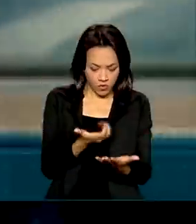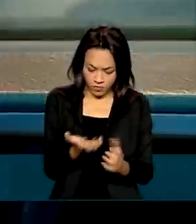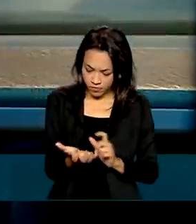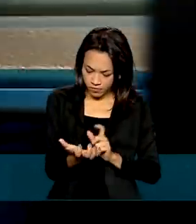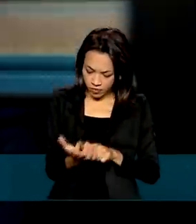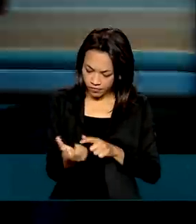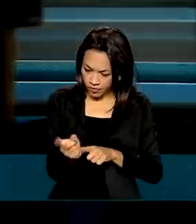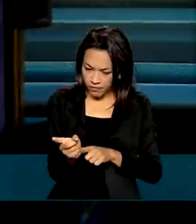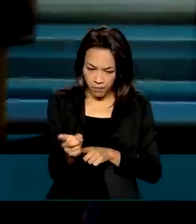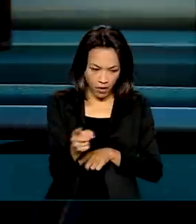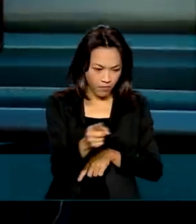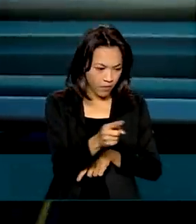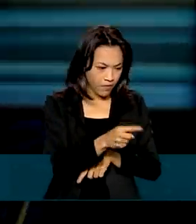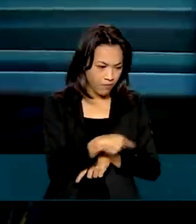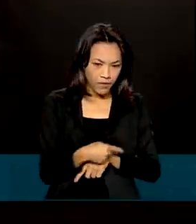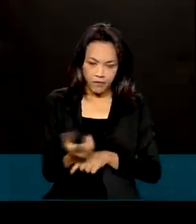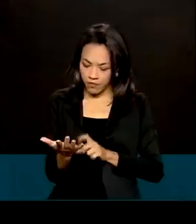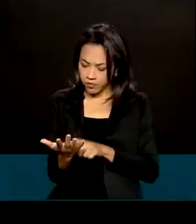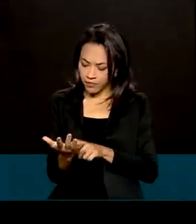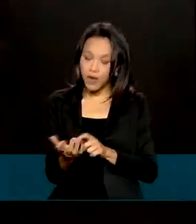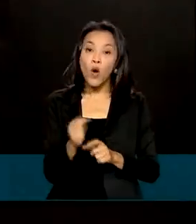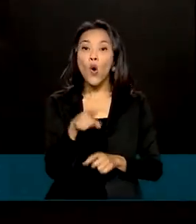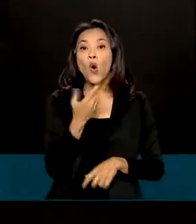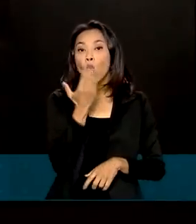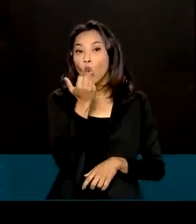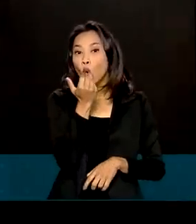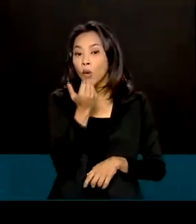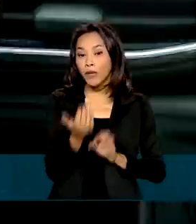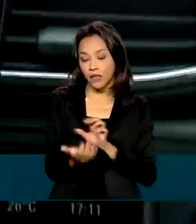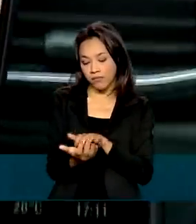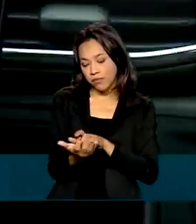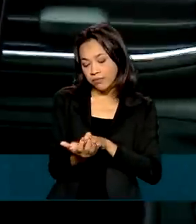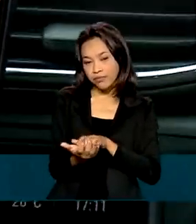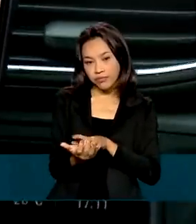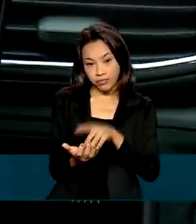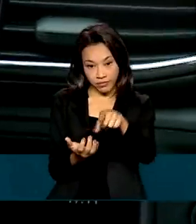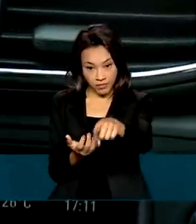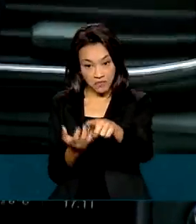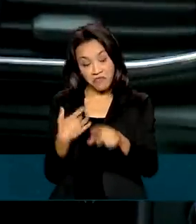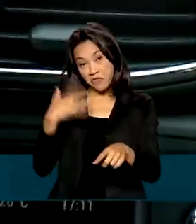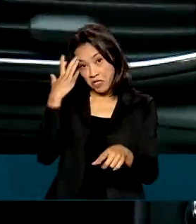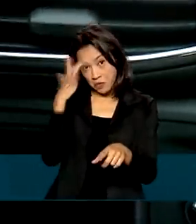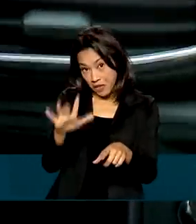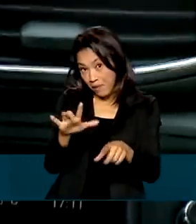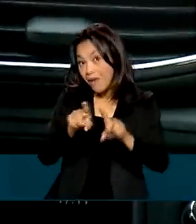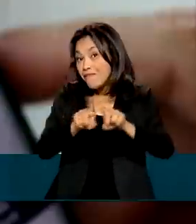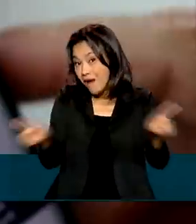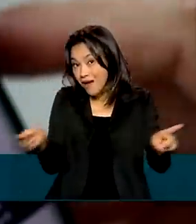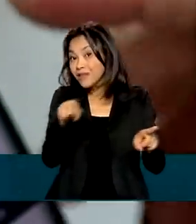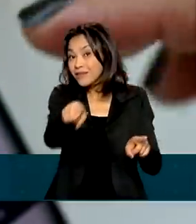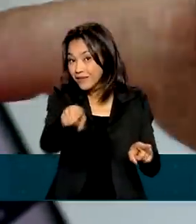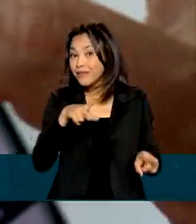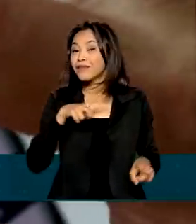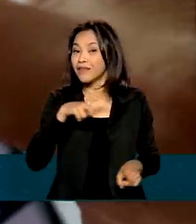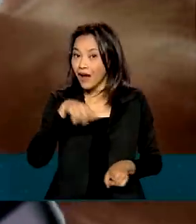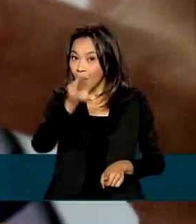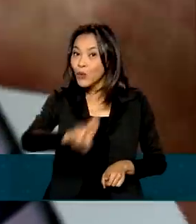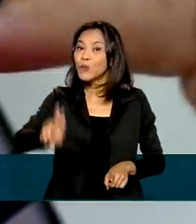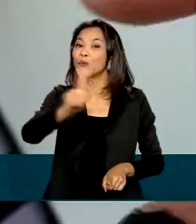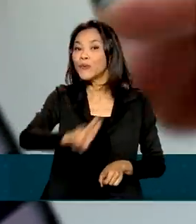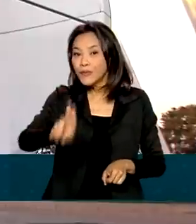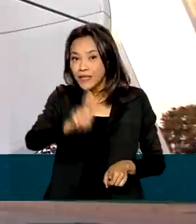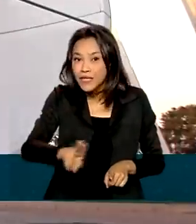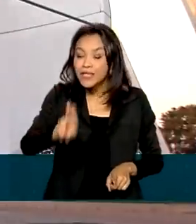GPS até o trabalho ou pede comida pelo delivery. Você pode até não saber, mas está usando serviços